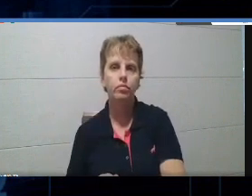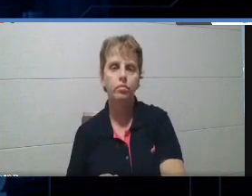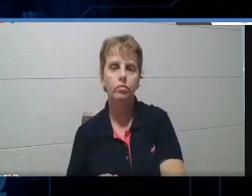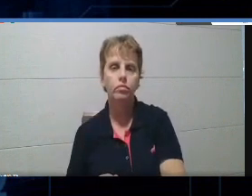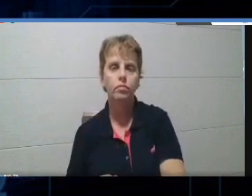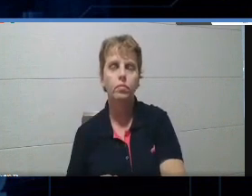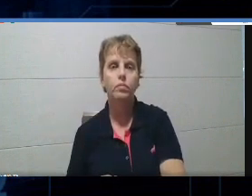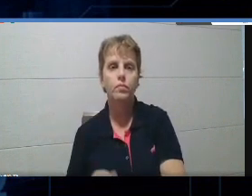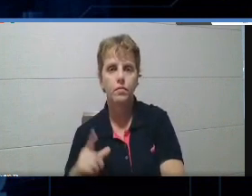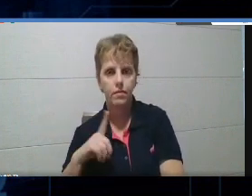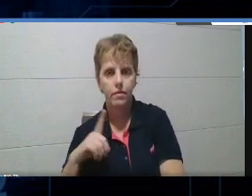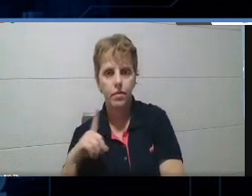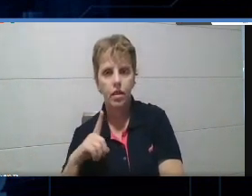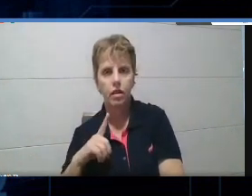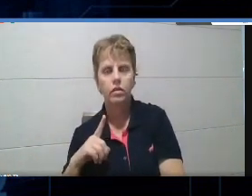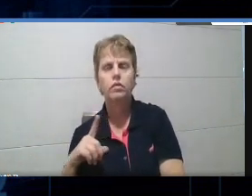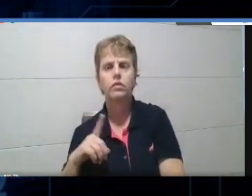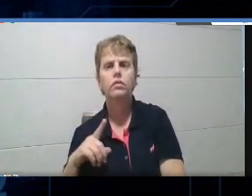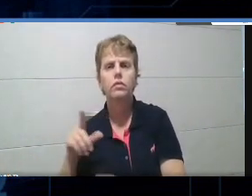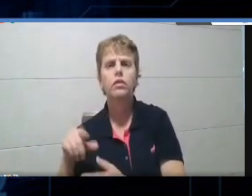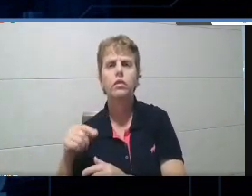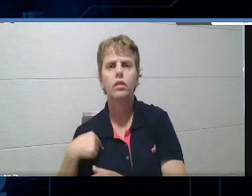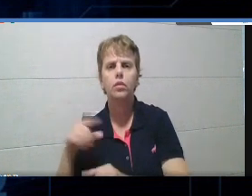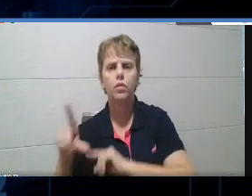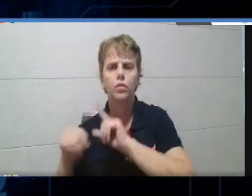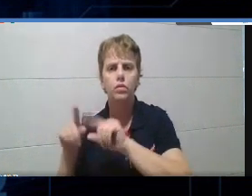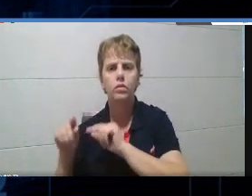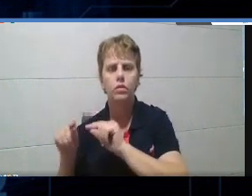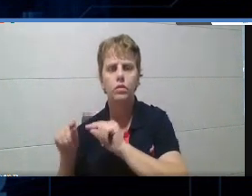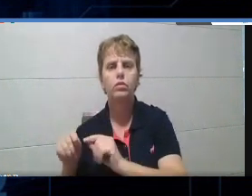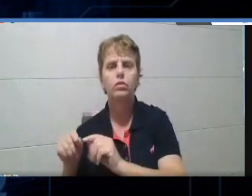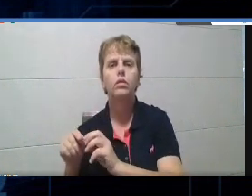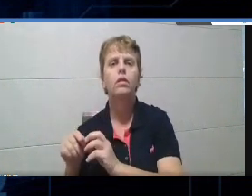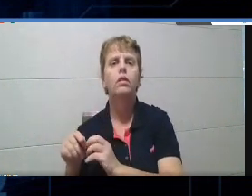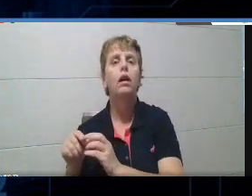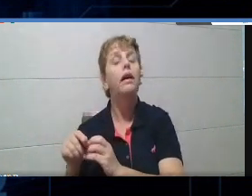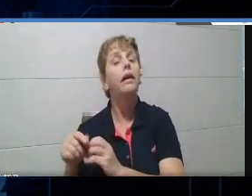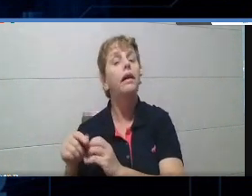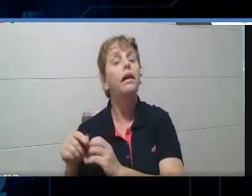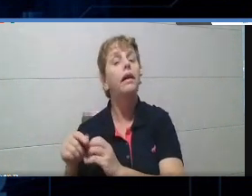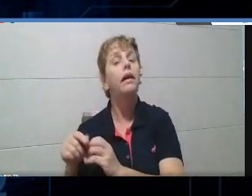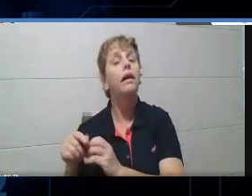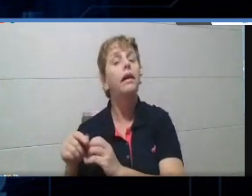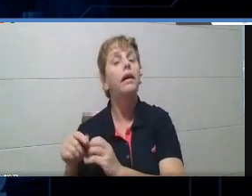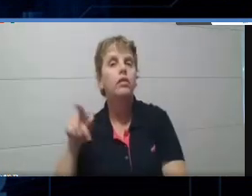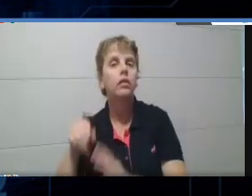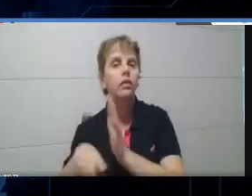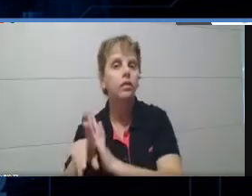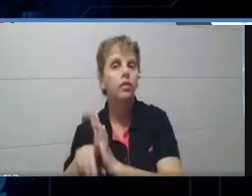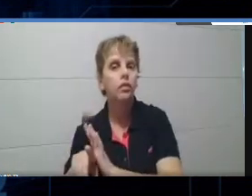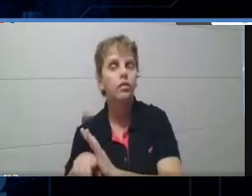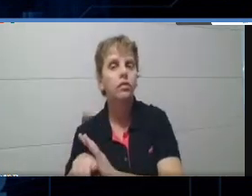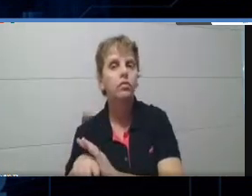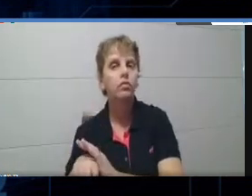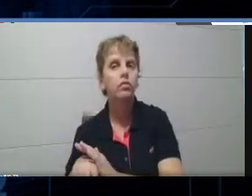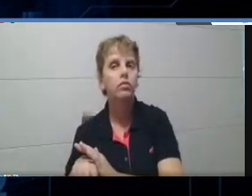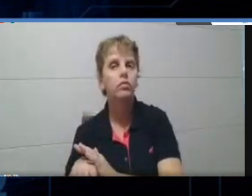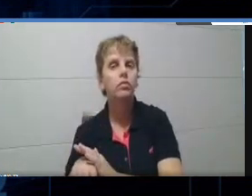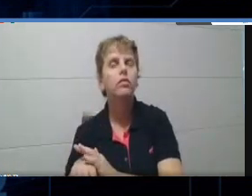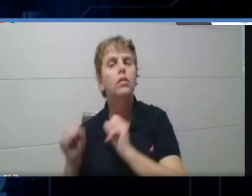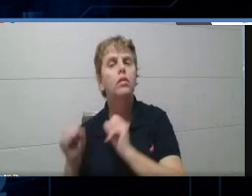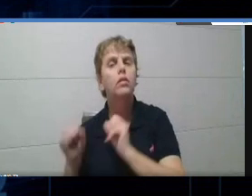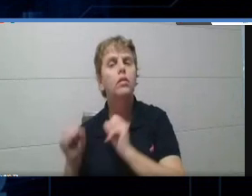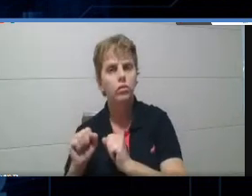questões deste quiz que eu escolhi, né? Eu posso estar, eu gostei desta questão. Eu posso adicionar ao meu quiz?